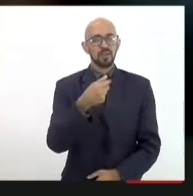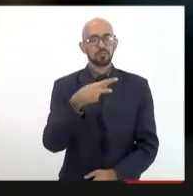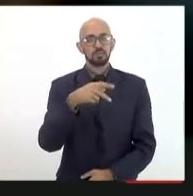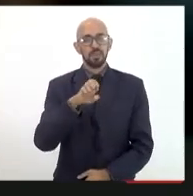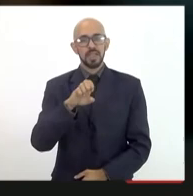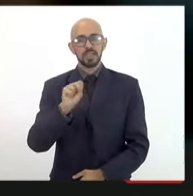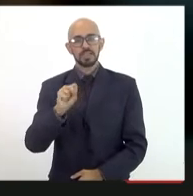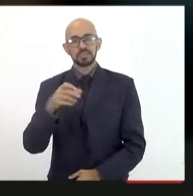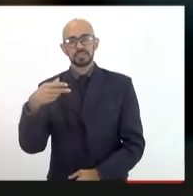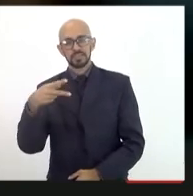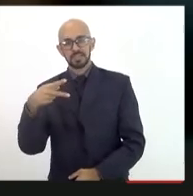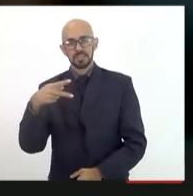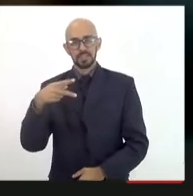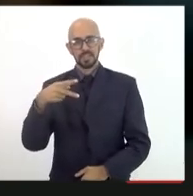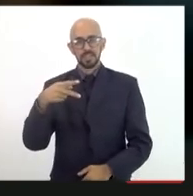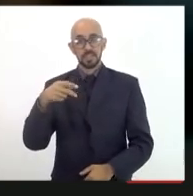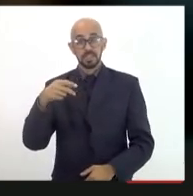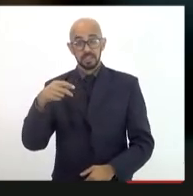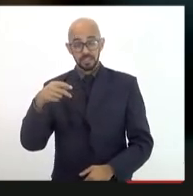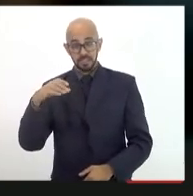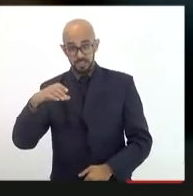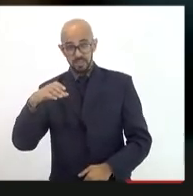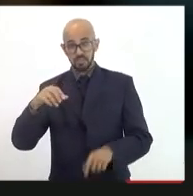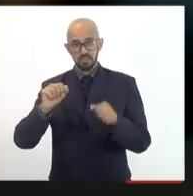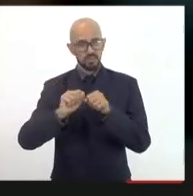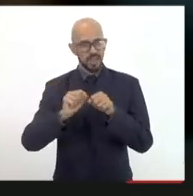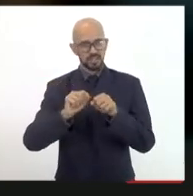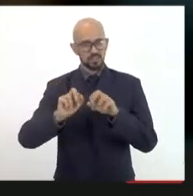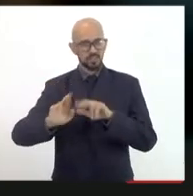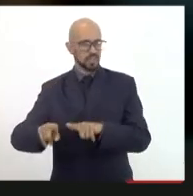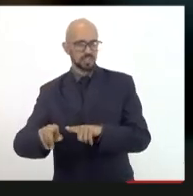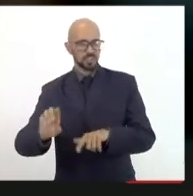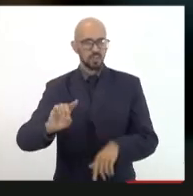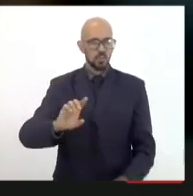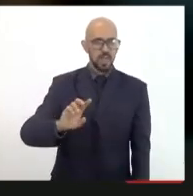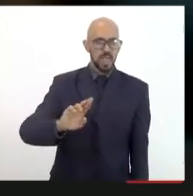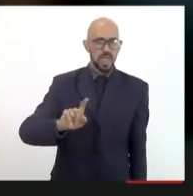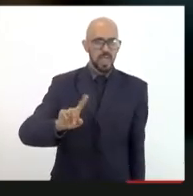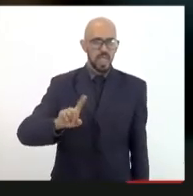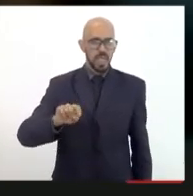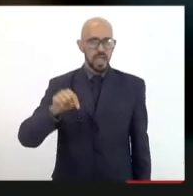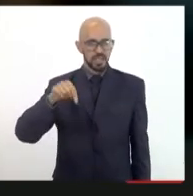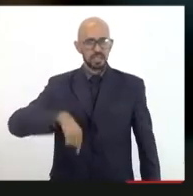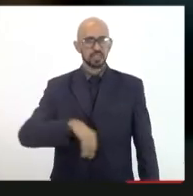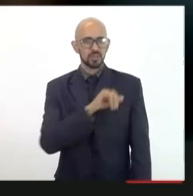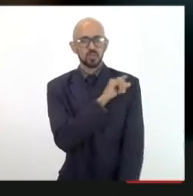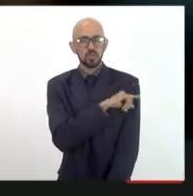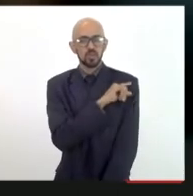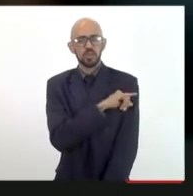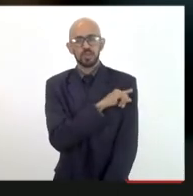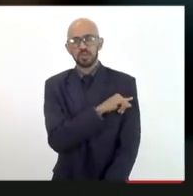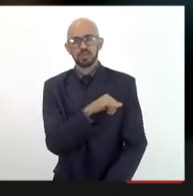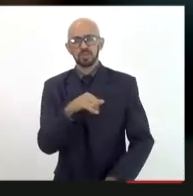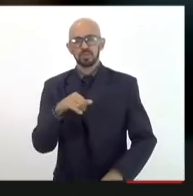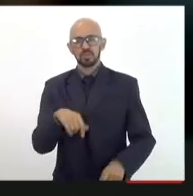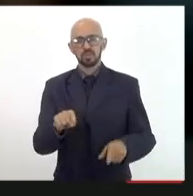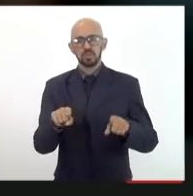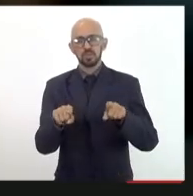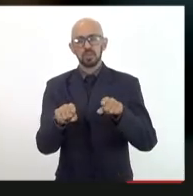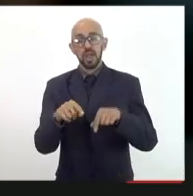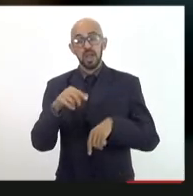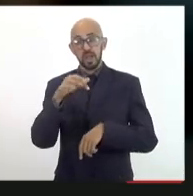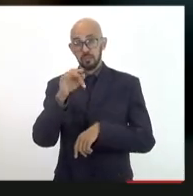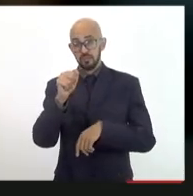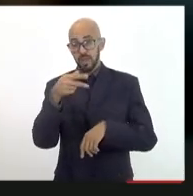colocou a FAPESP está muito bem no estado do Rio de Janeiro apesar da FAPESP também ter uma estabilidade que a nossa FAPESP ainda